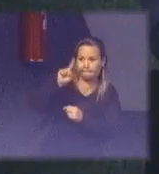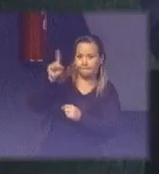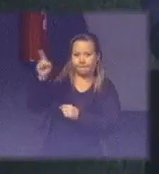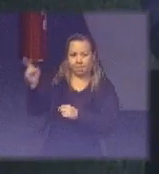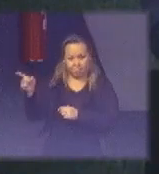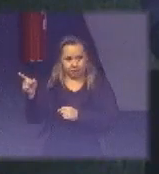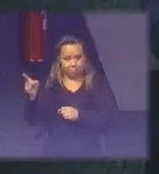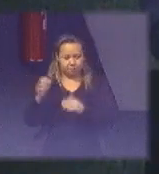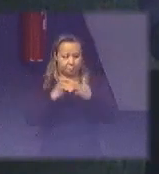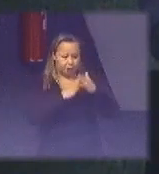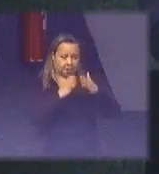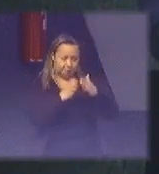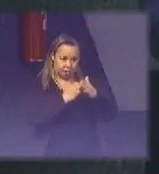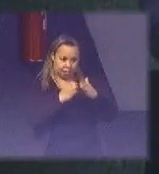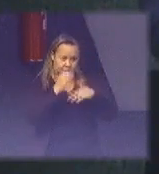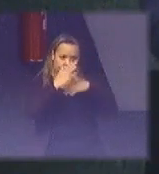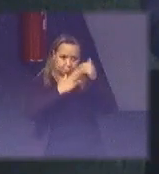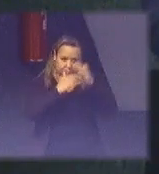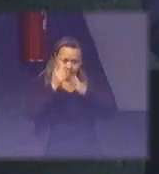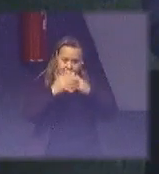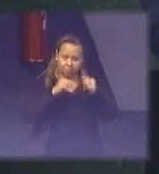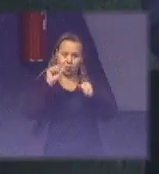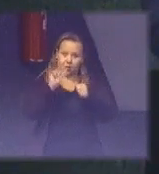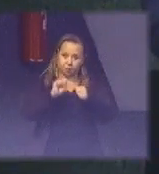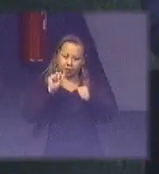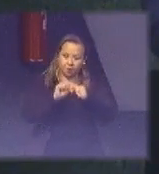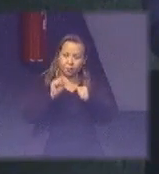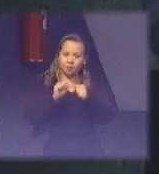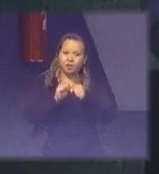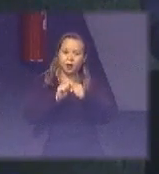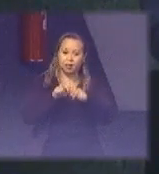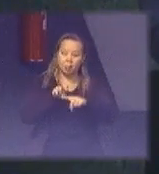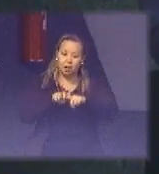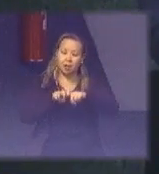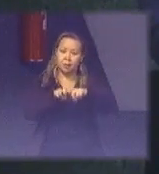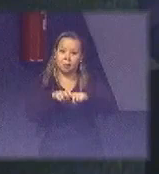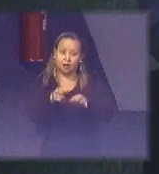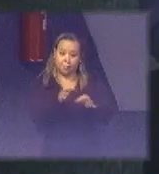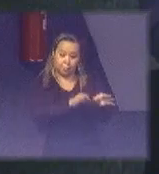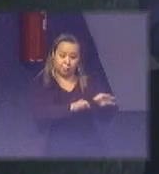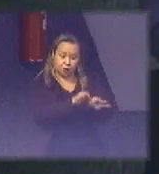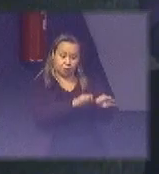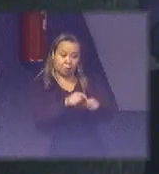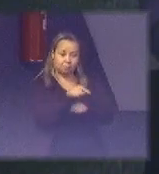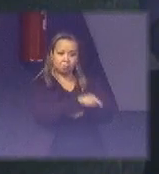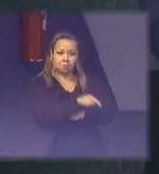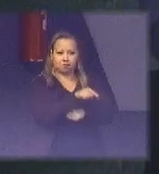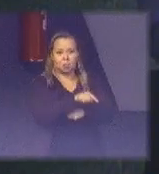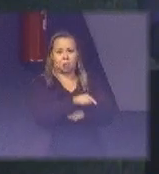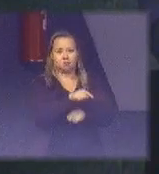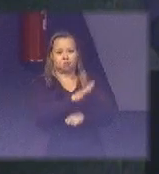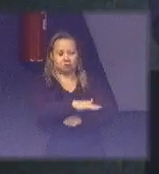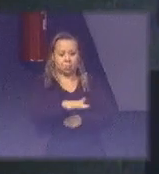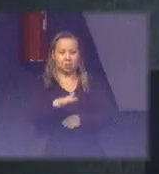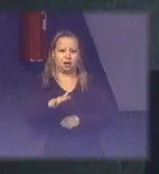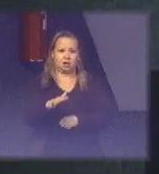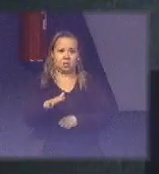empresa vai fabricar a cadeira que vai se ajustar perfeitamente às necessidades daquela criança especificamente.